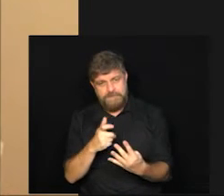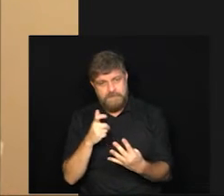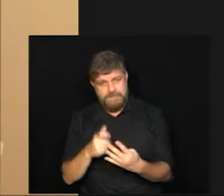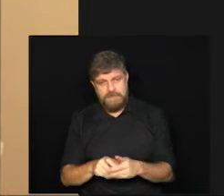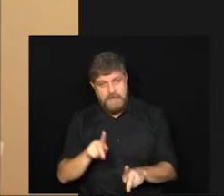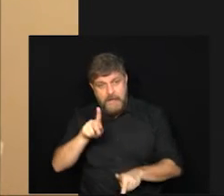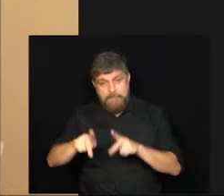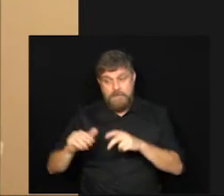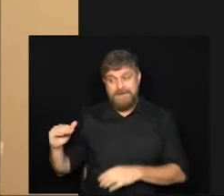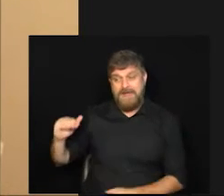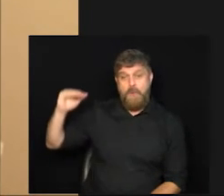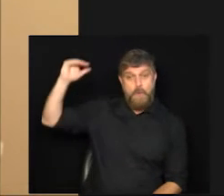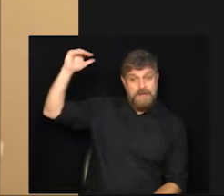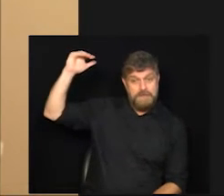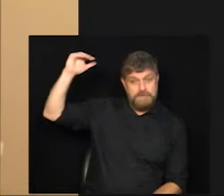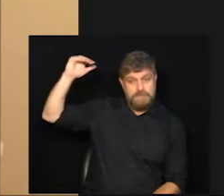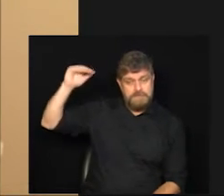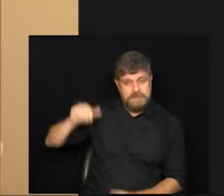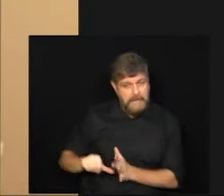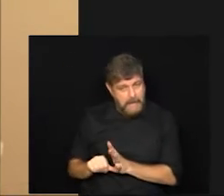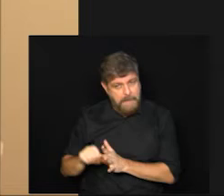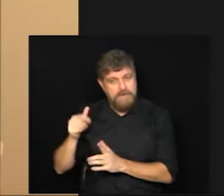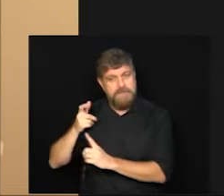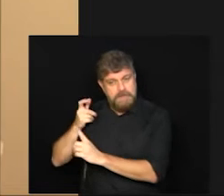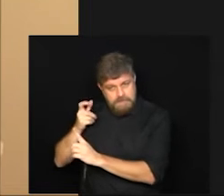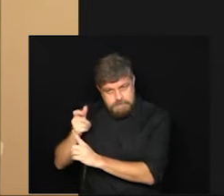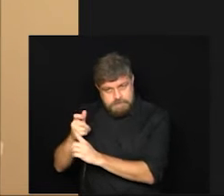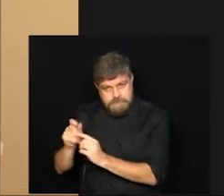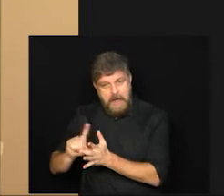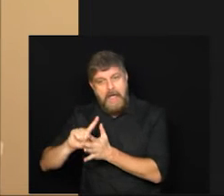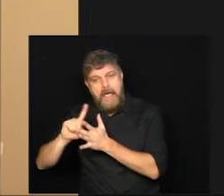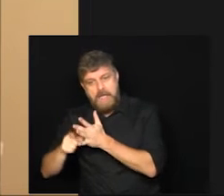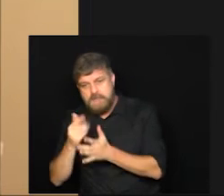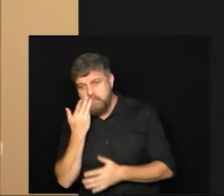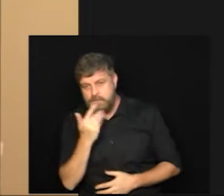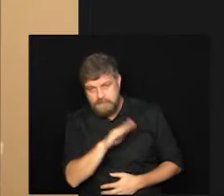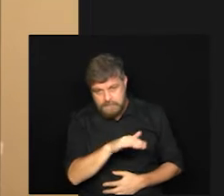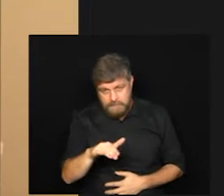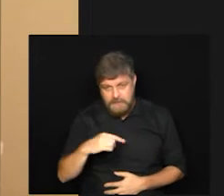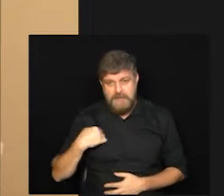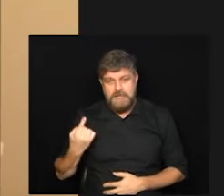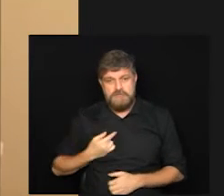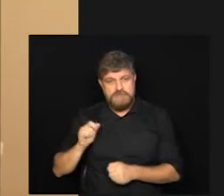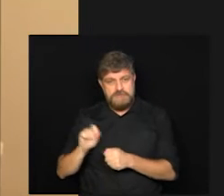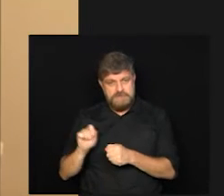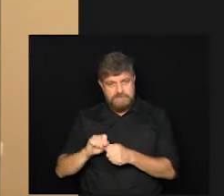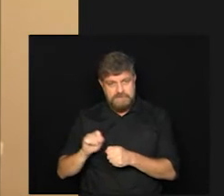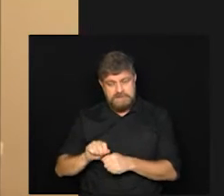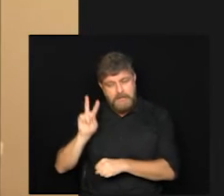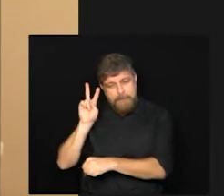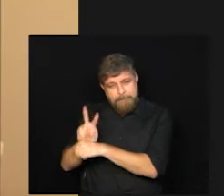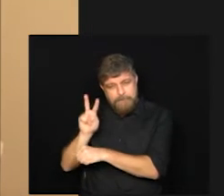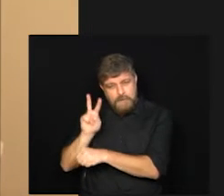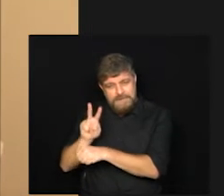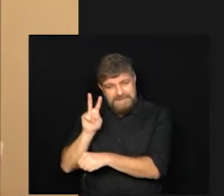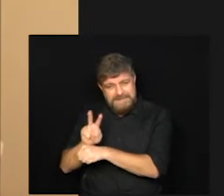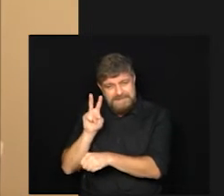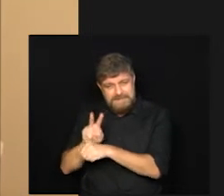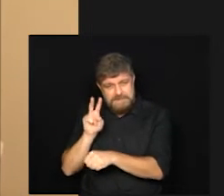população adulta esteja vacinada a gente faz o que a gente chama de proteção de